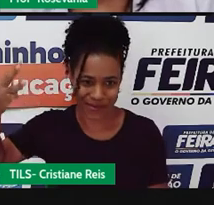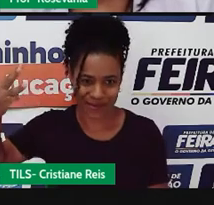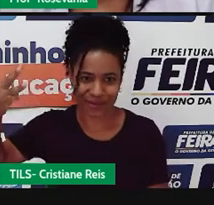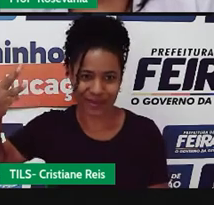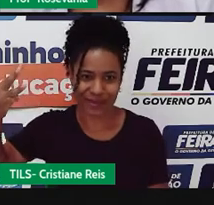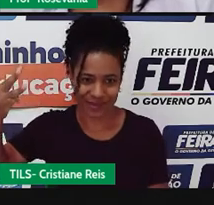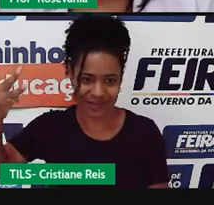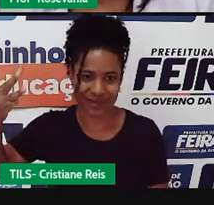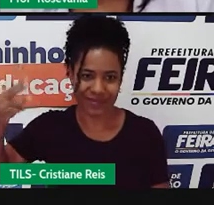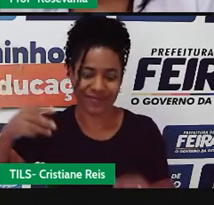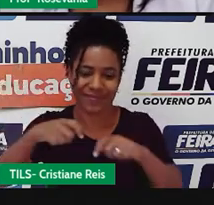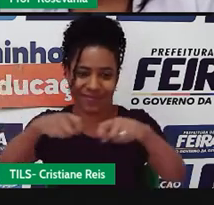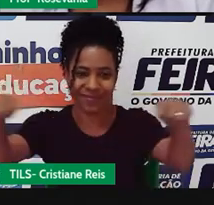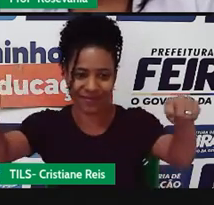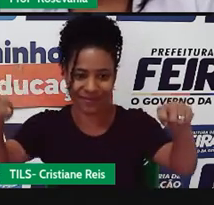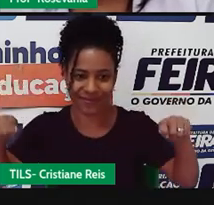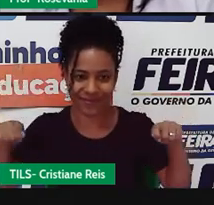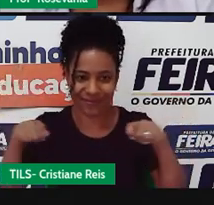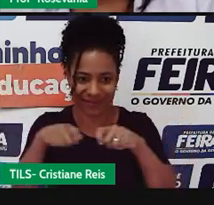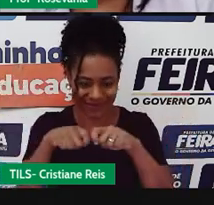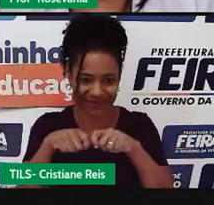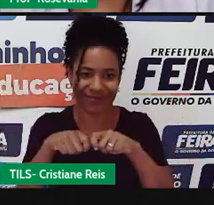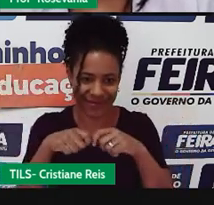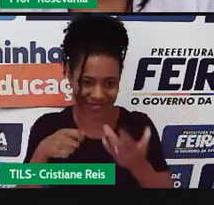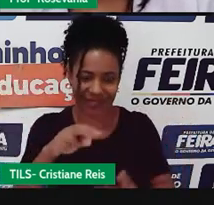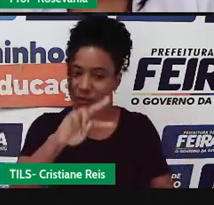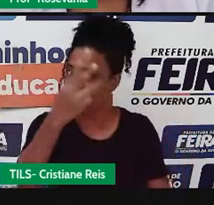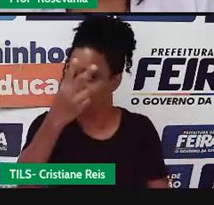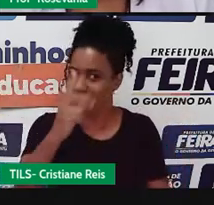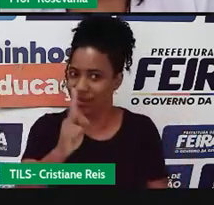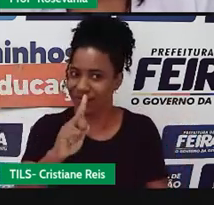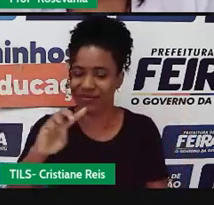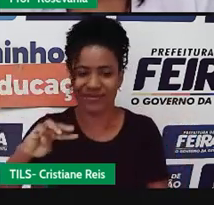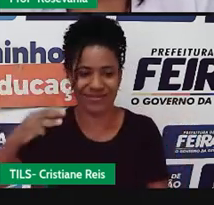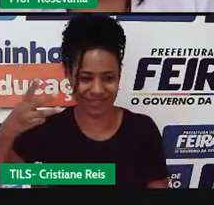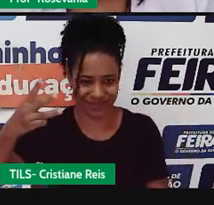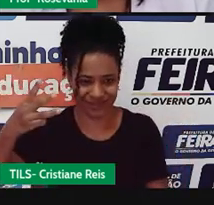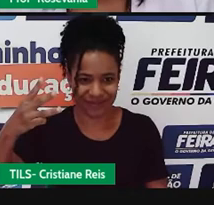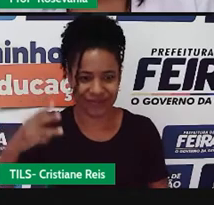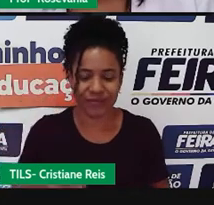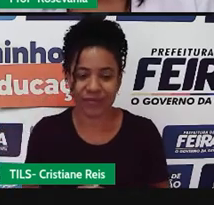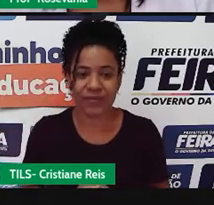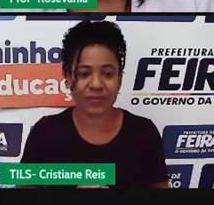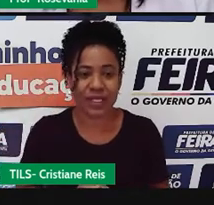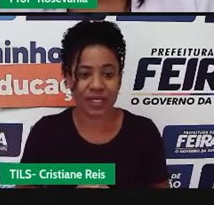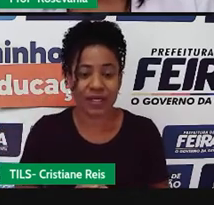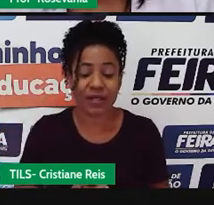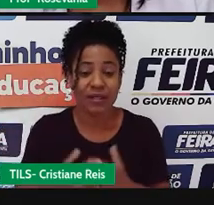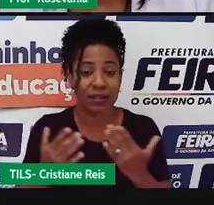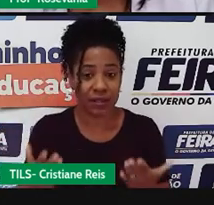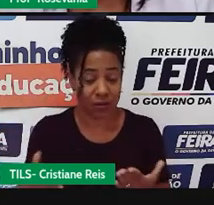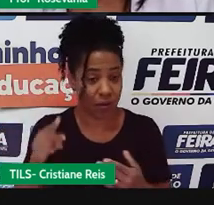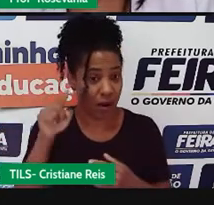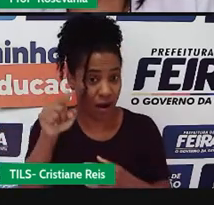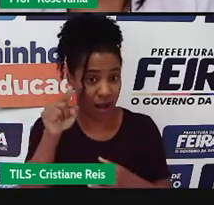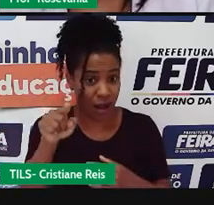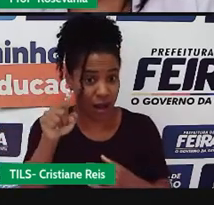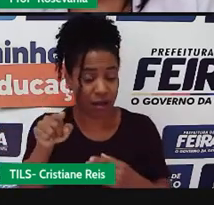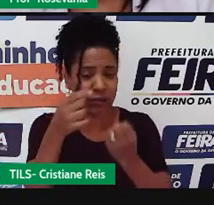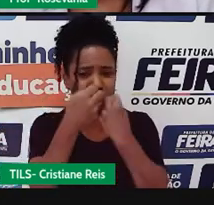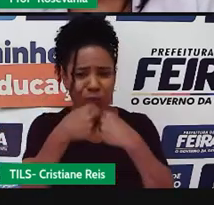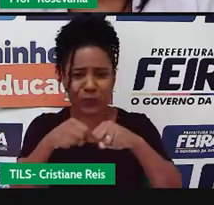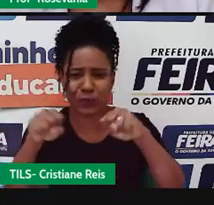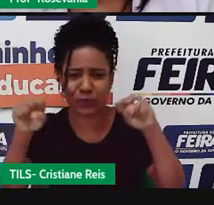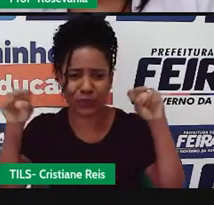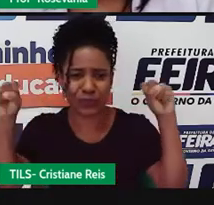é água, né, a gente mede de forma diferente. Então, de qualquer forma, mesmo tendo uma extensão maior, mas a